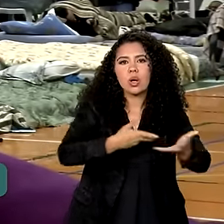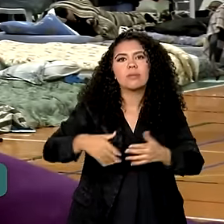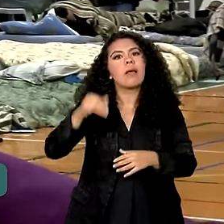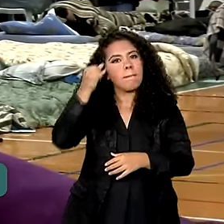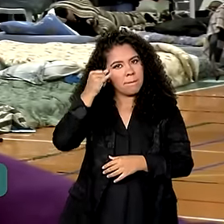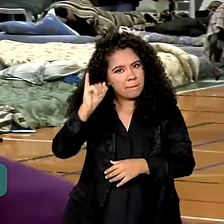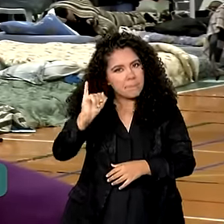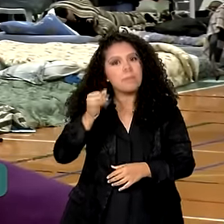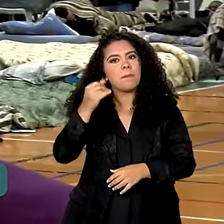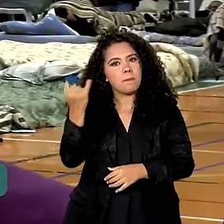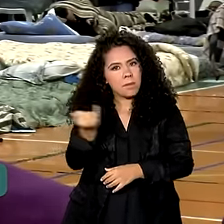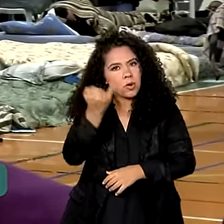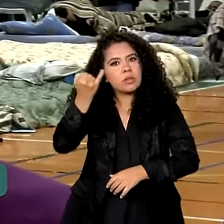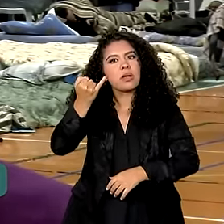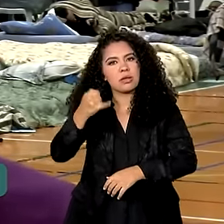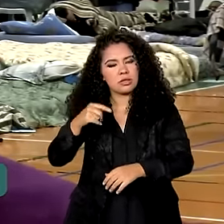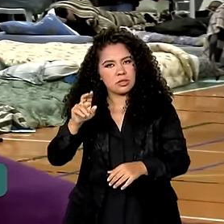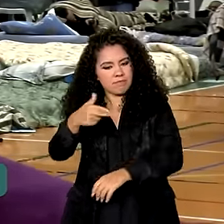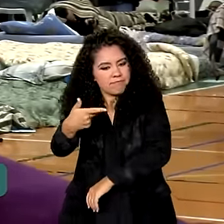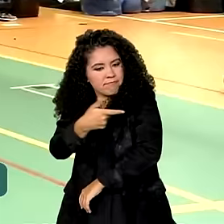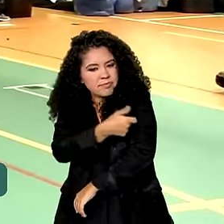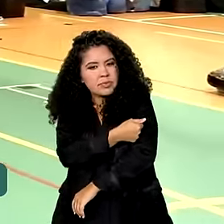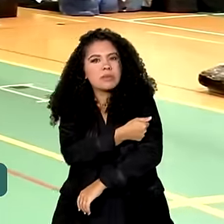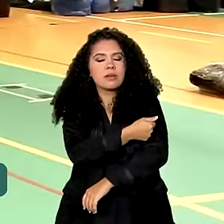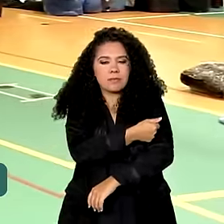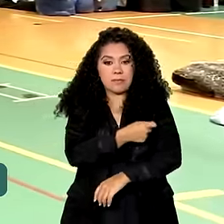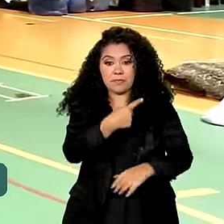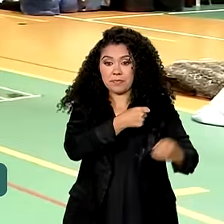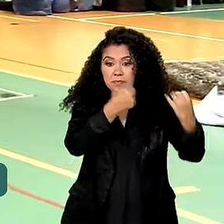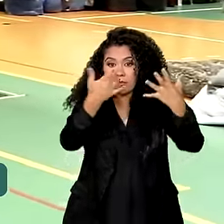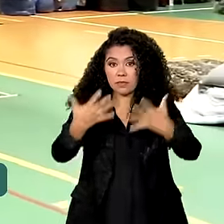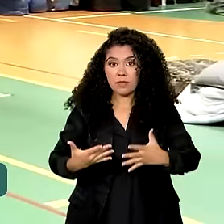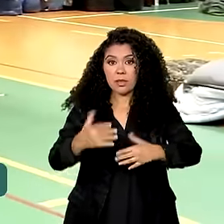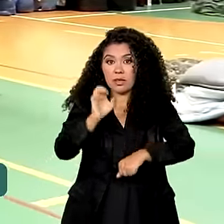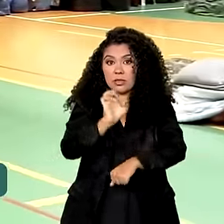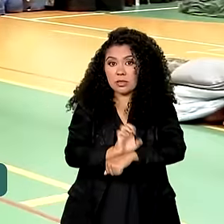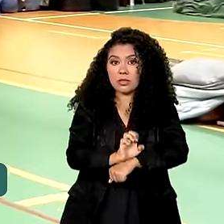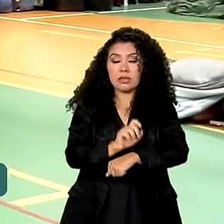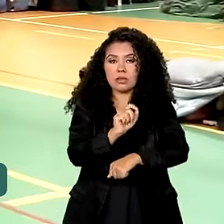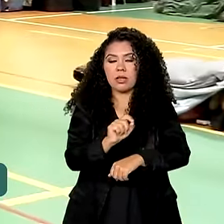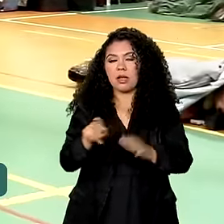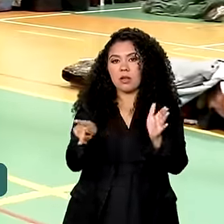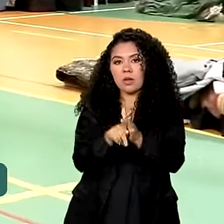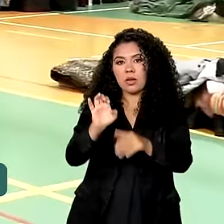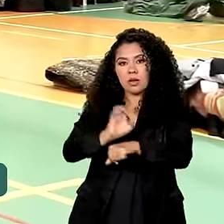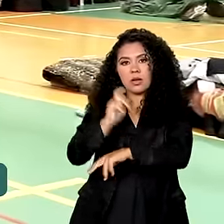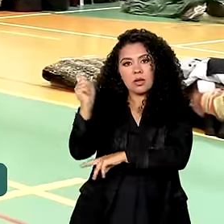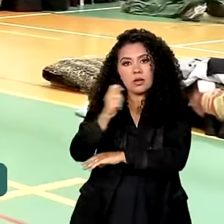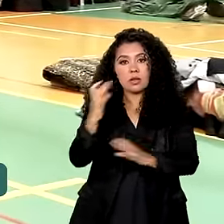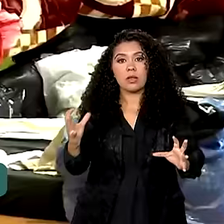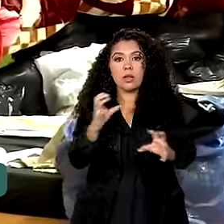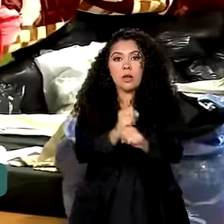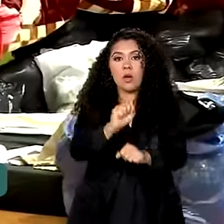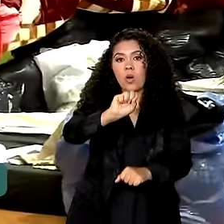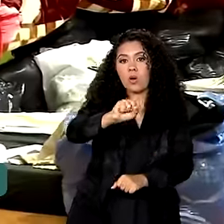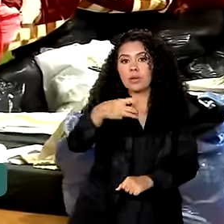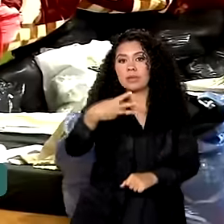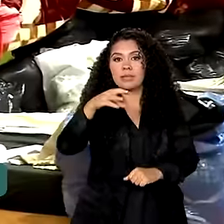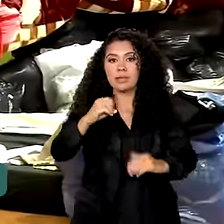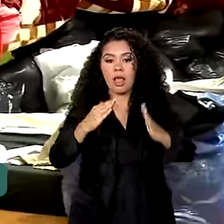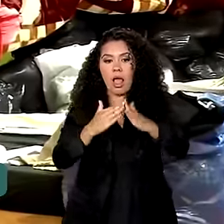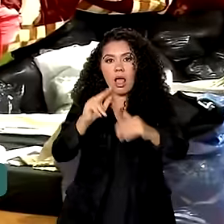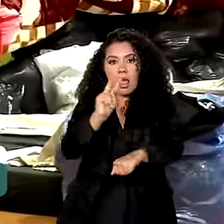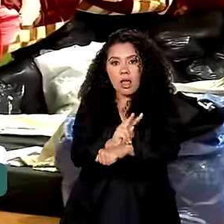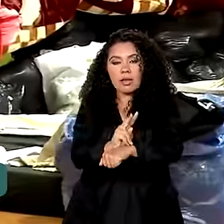prevenir, para a gente ter um certo cuidado a mais. Em todo o estado, são 830 abrigos, onde estão